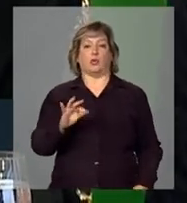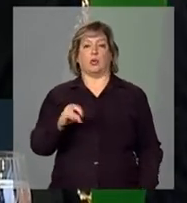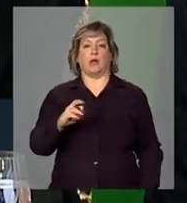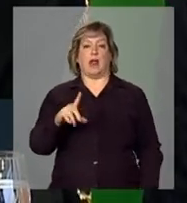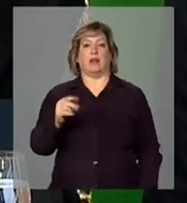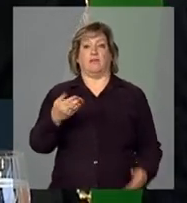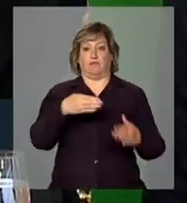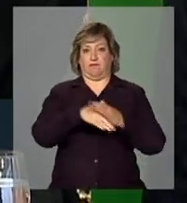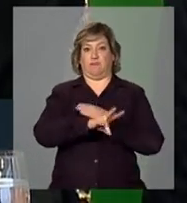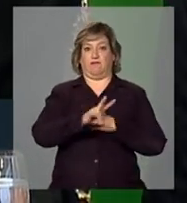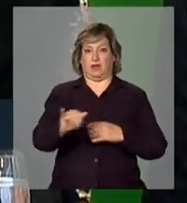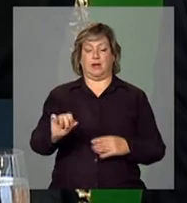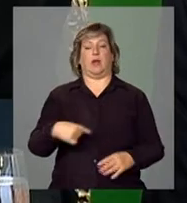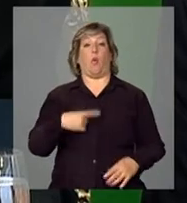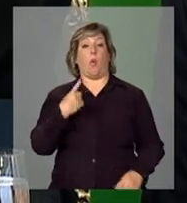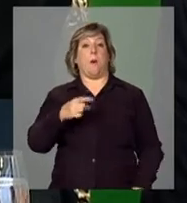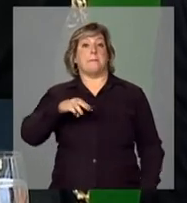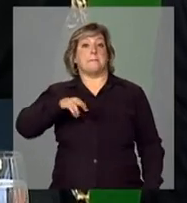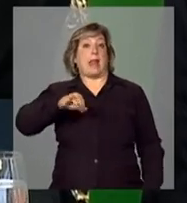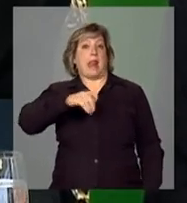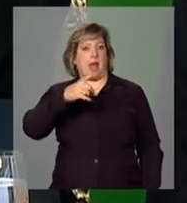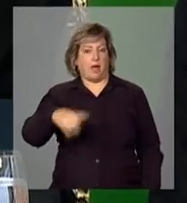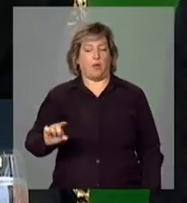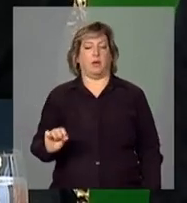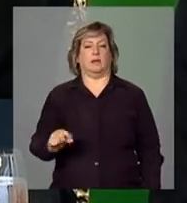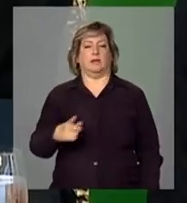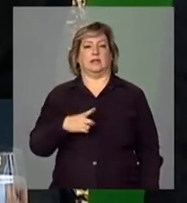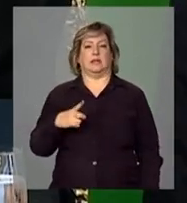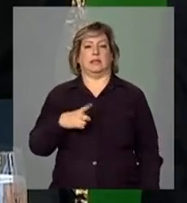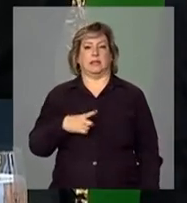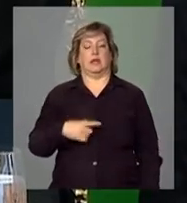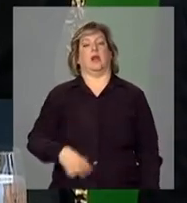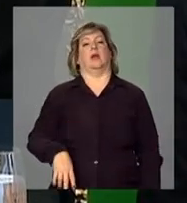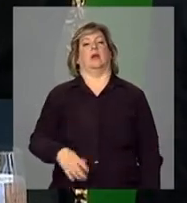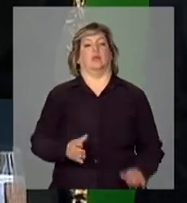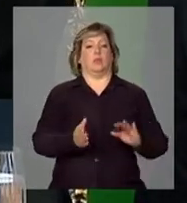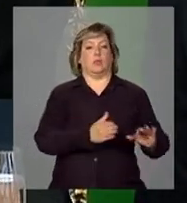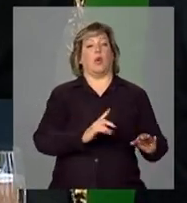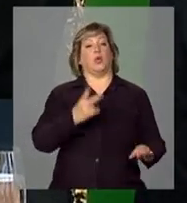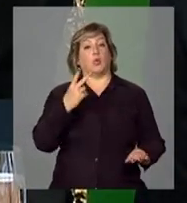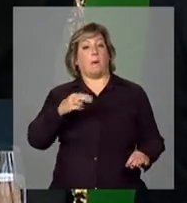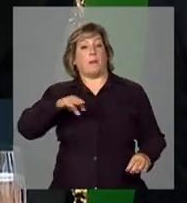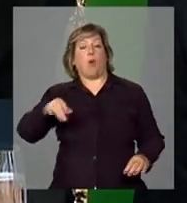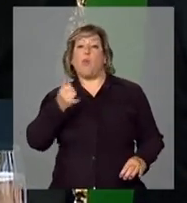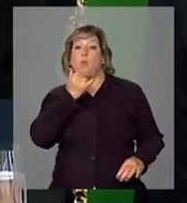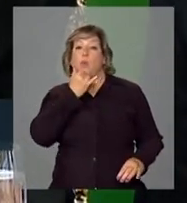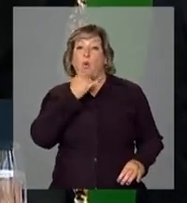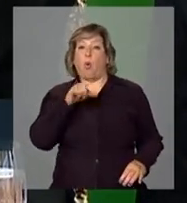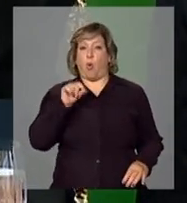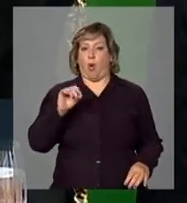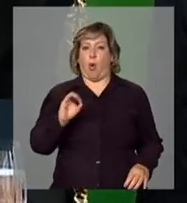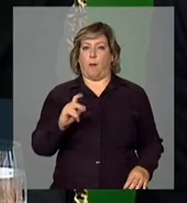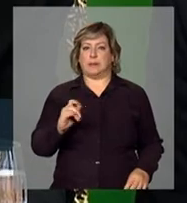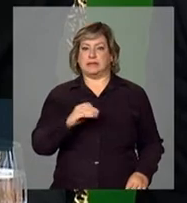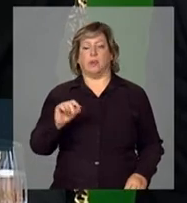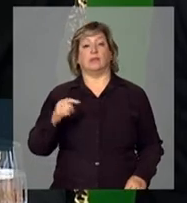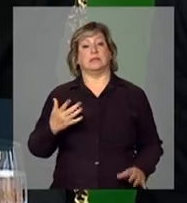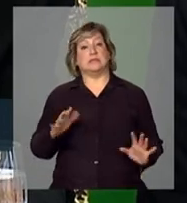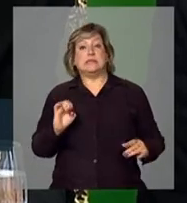estocadas, 1 milhão a termo e 2 milhões de opção. E, se necessário, vamos comprar